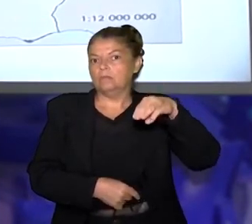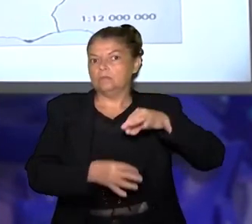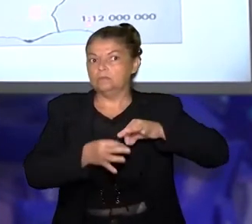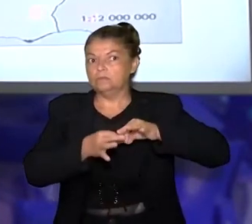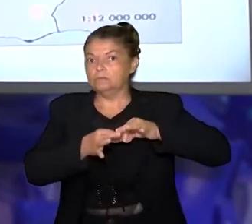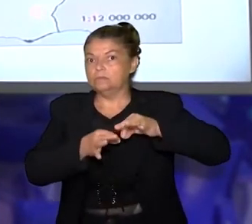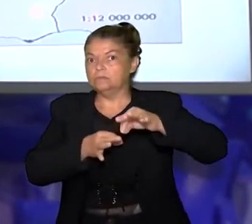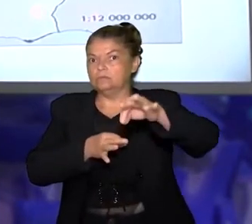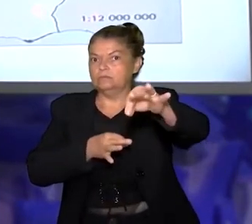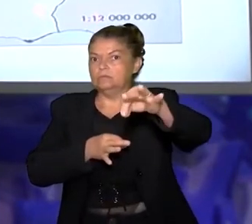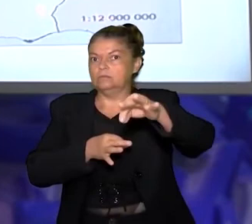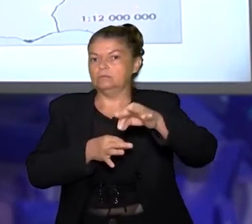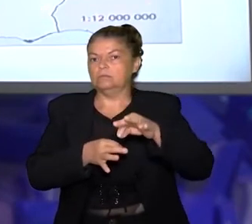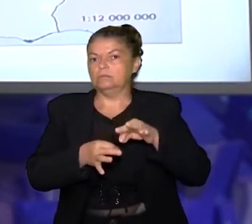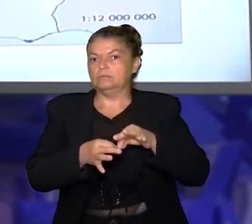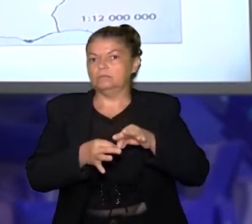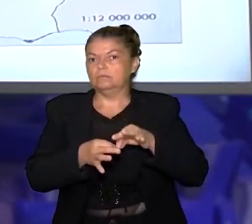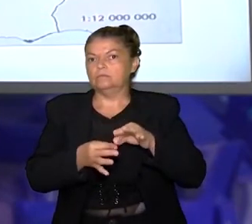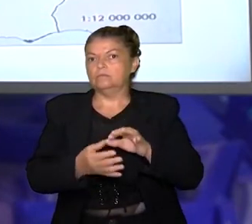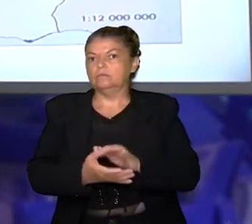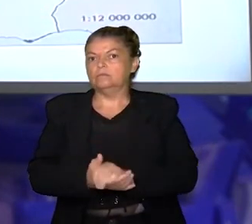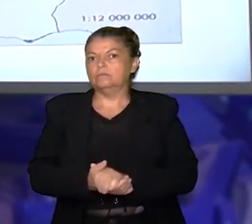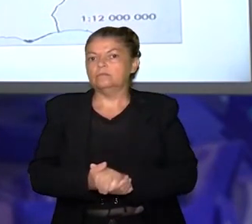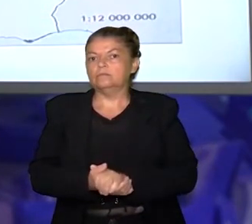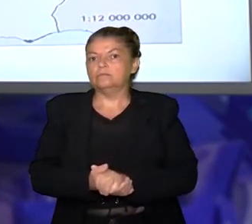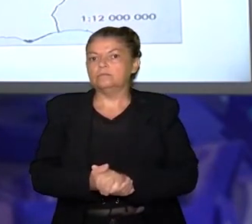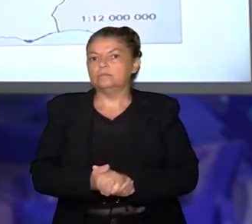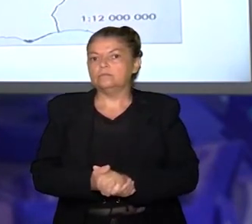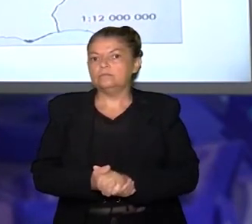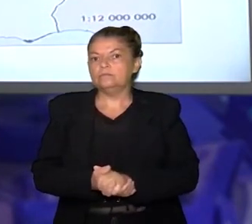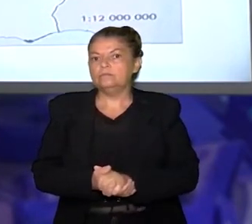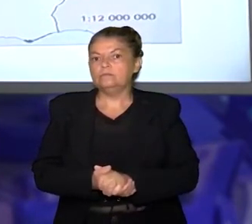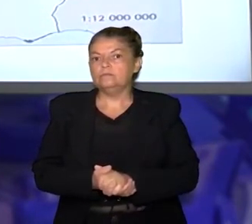escala aqui é 1 por 2 milhões de centímetros.